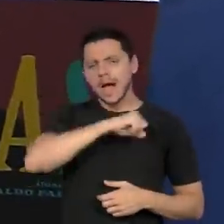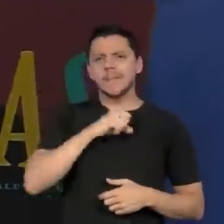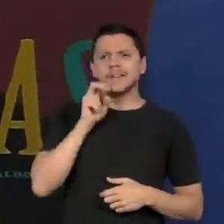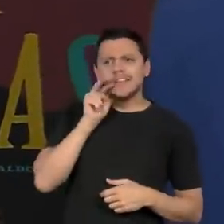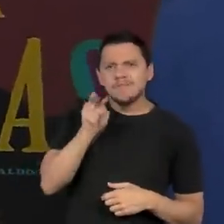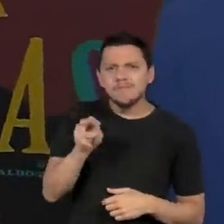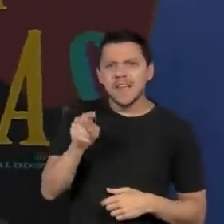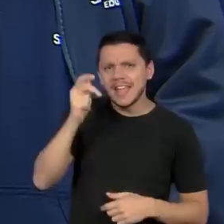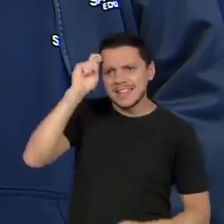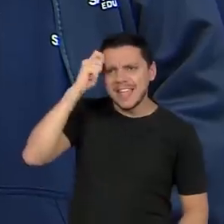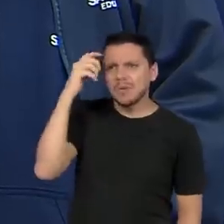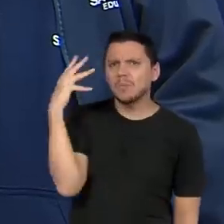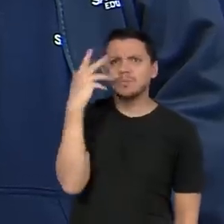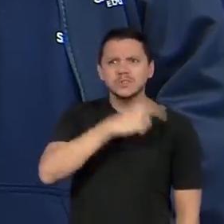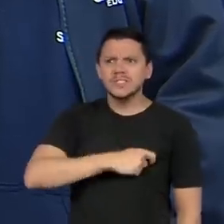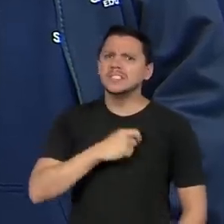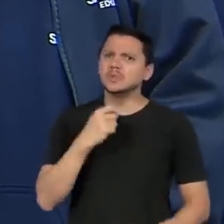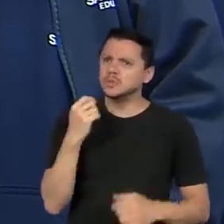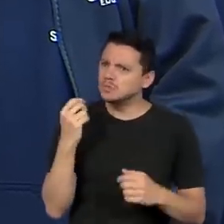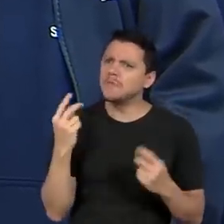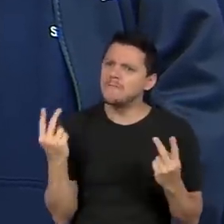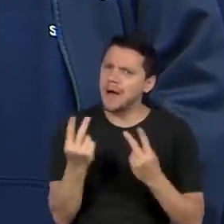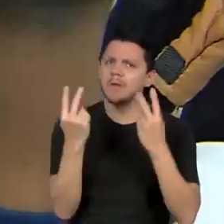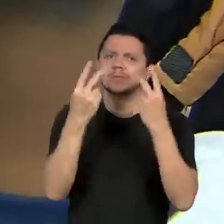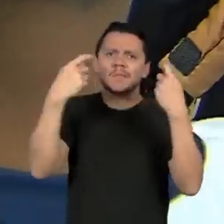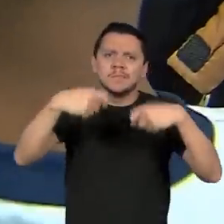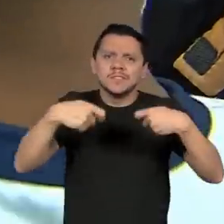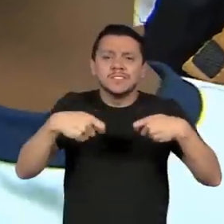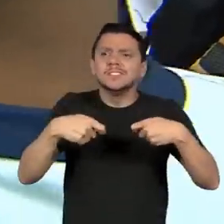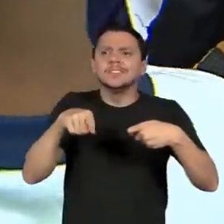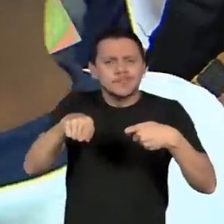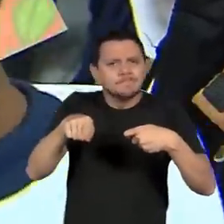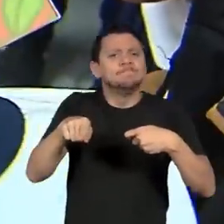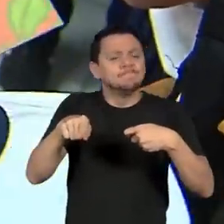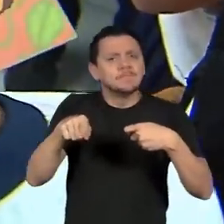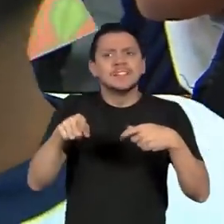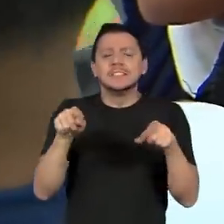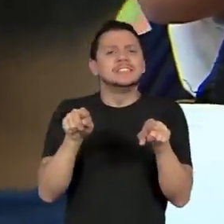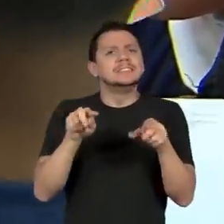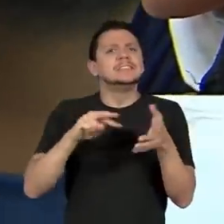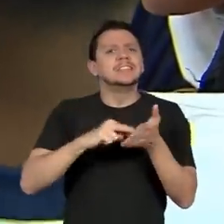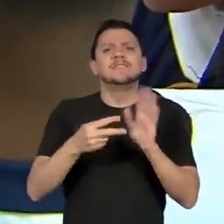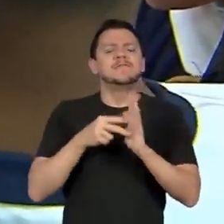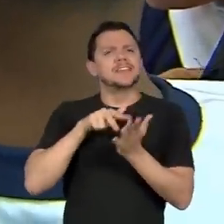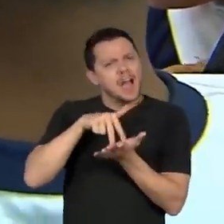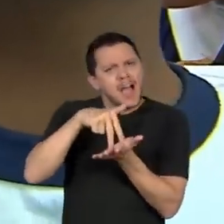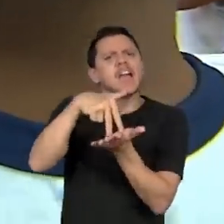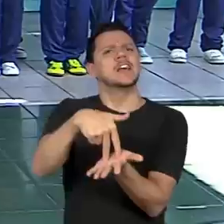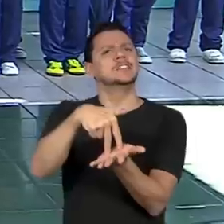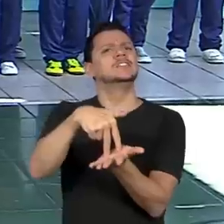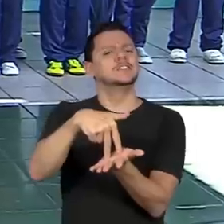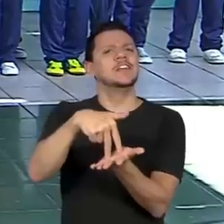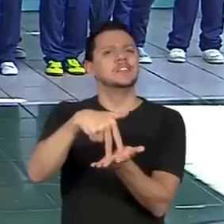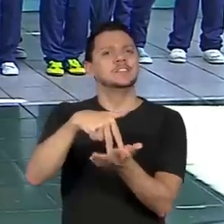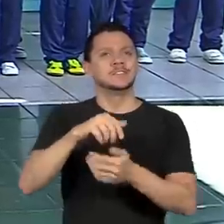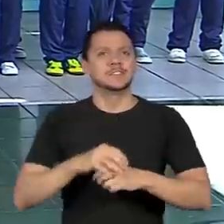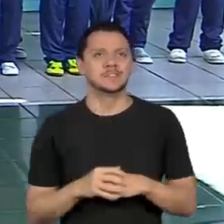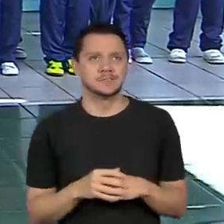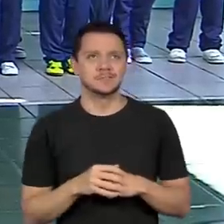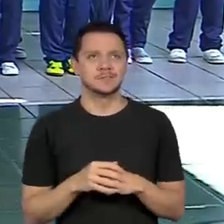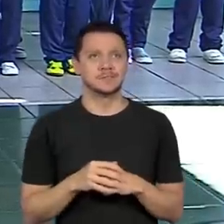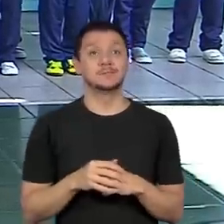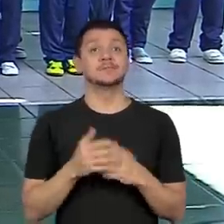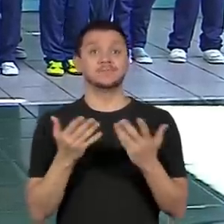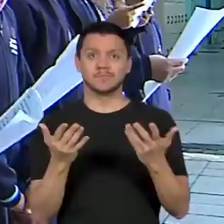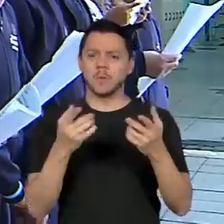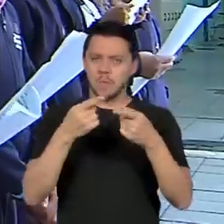história como inferior ou fora do padrão é também um ato de resistência. Uma das